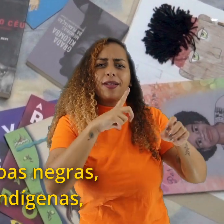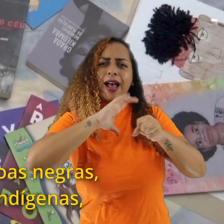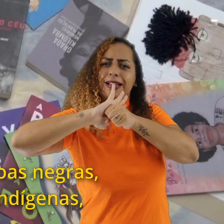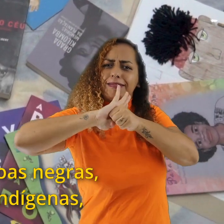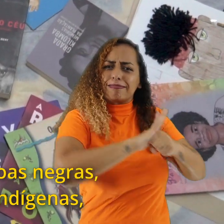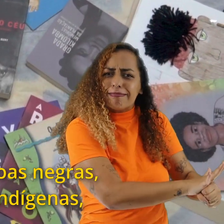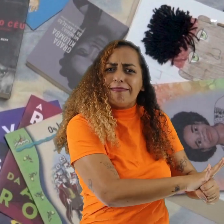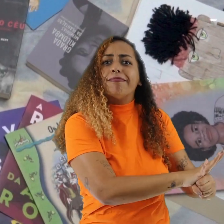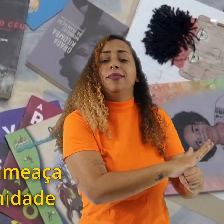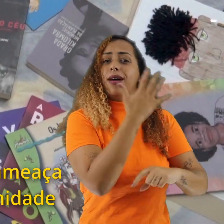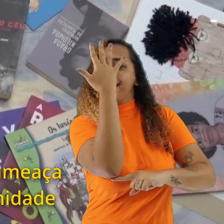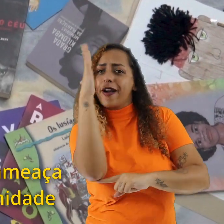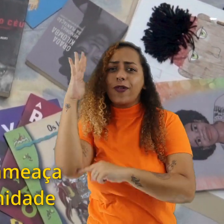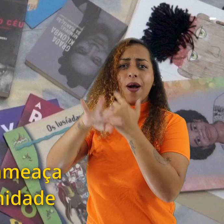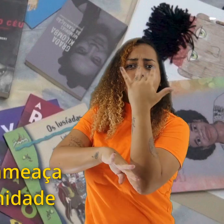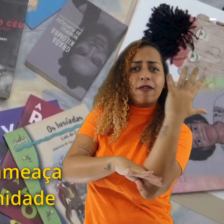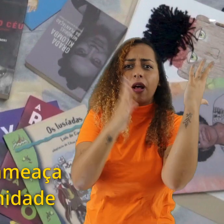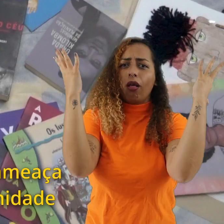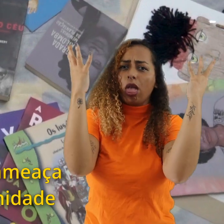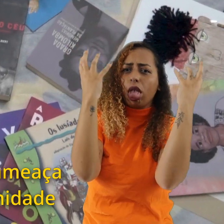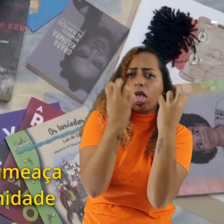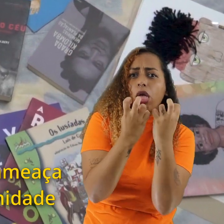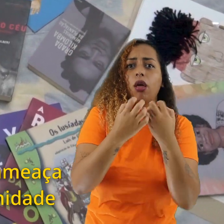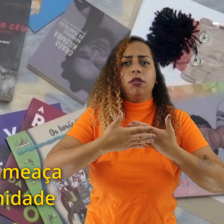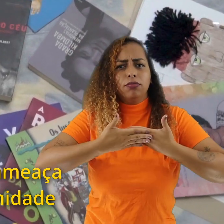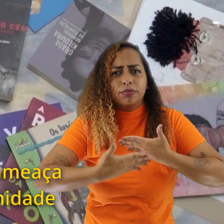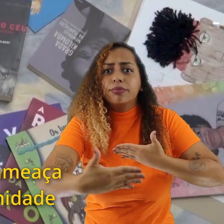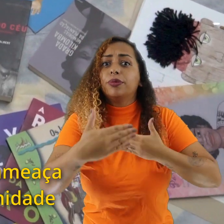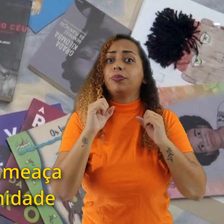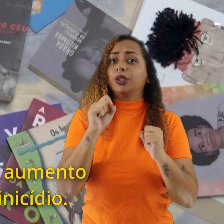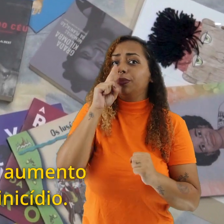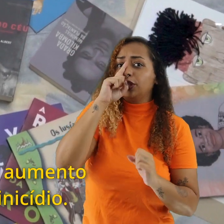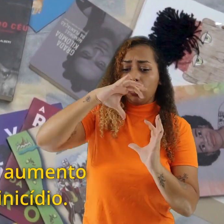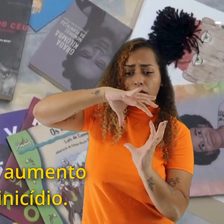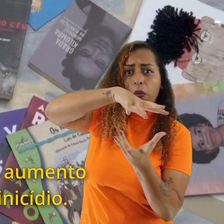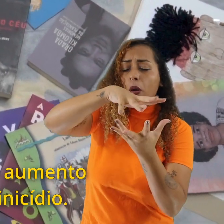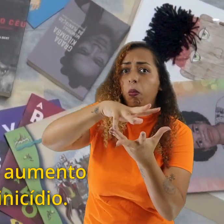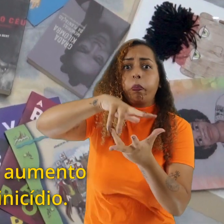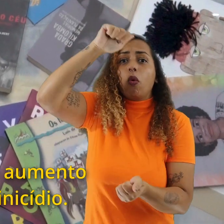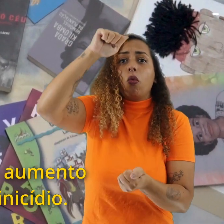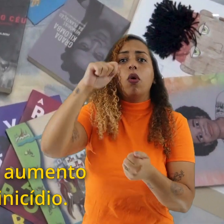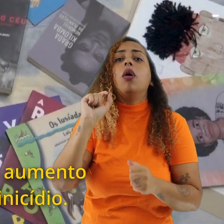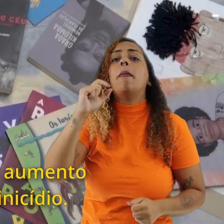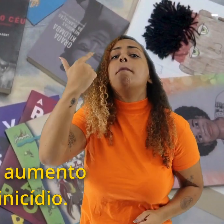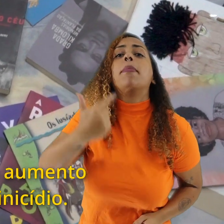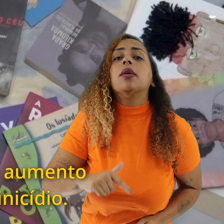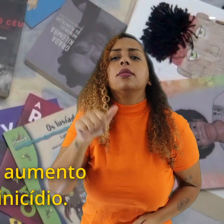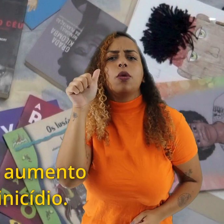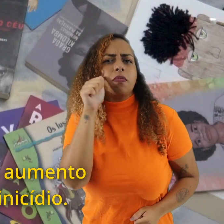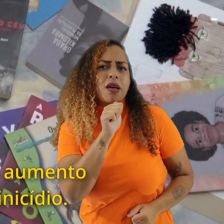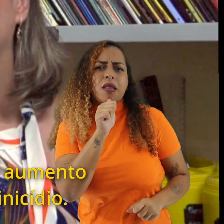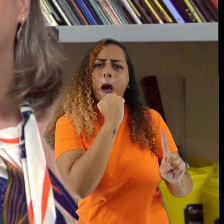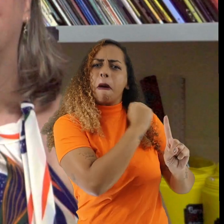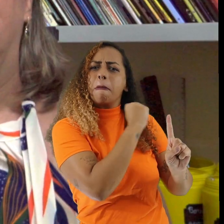povos indígenas, a questão ambiental que ameaça a sobrevivência da humanidade e do planeta, e assim como o aumento do caso do número